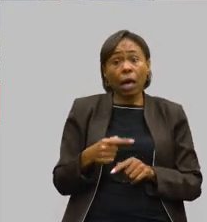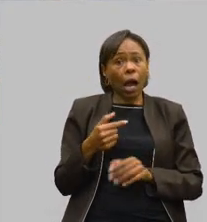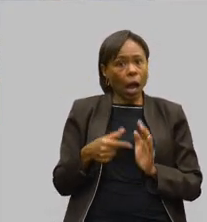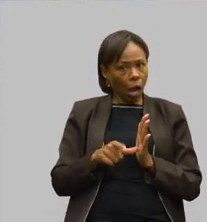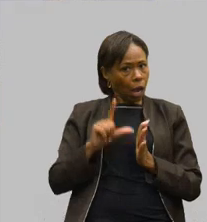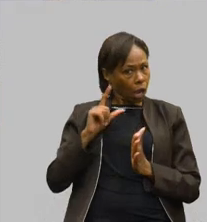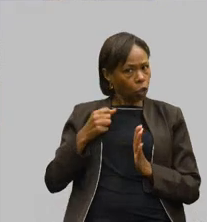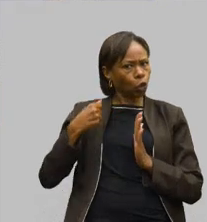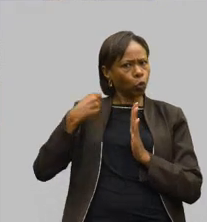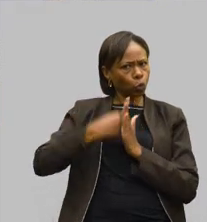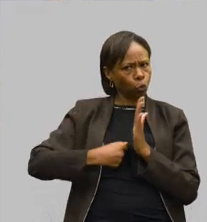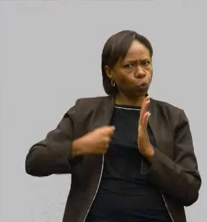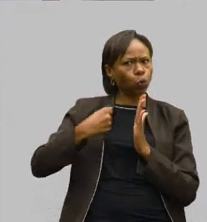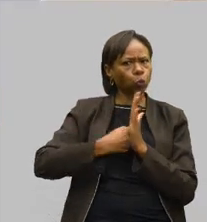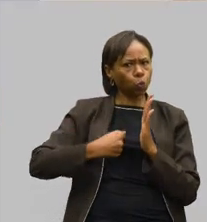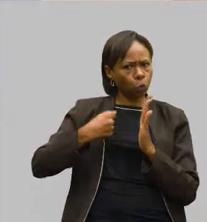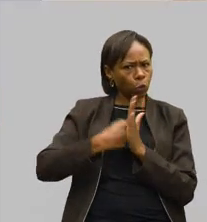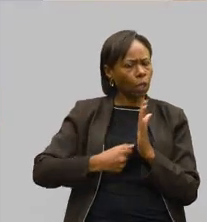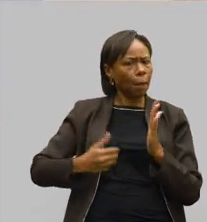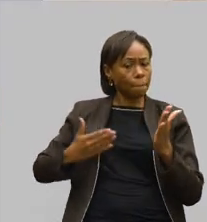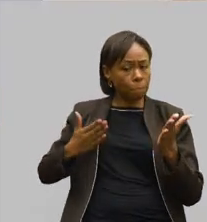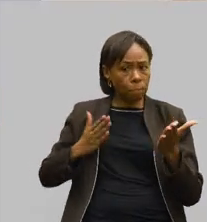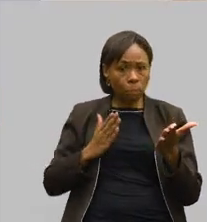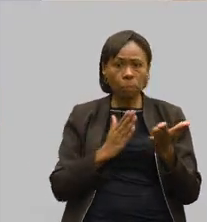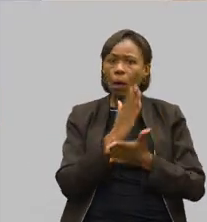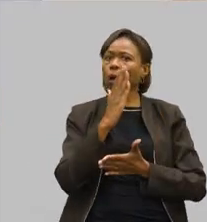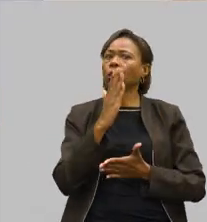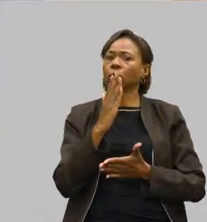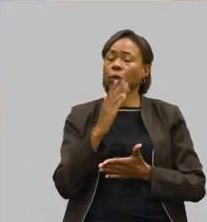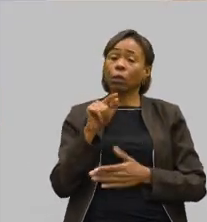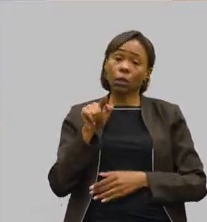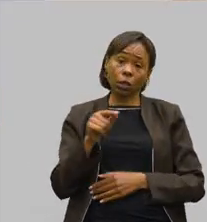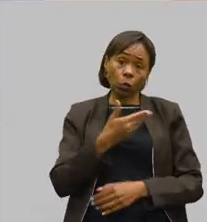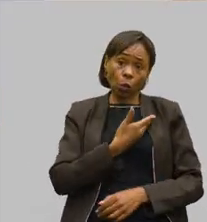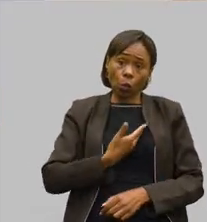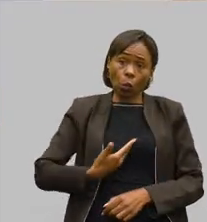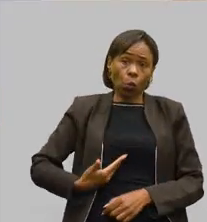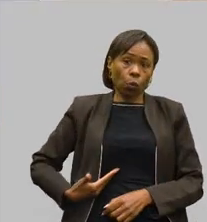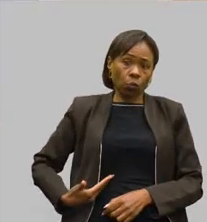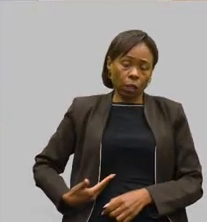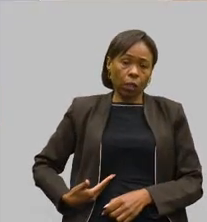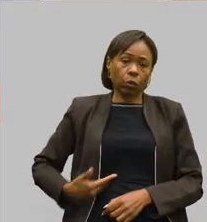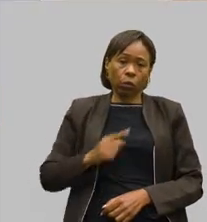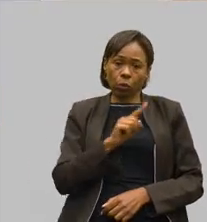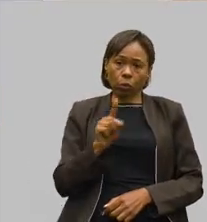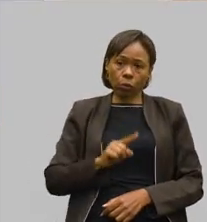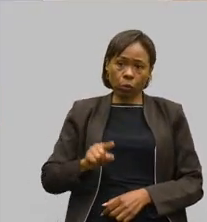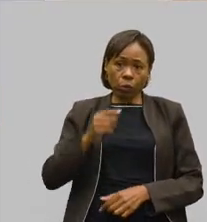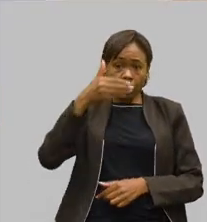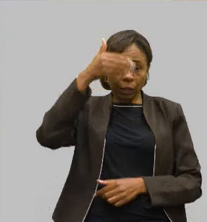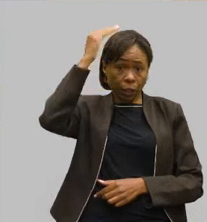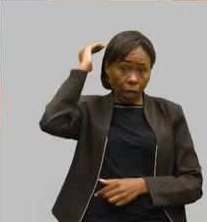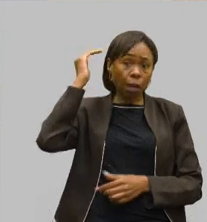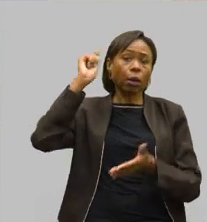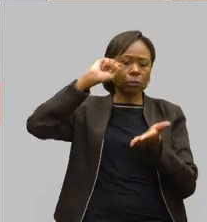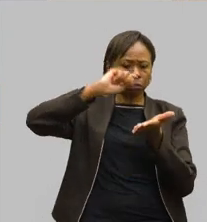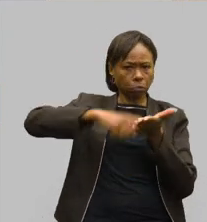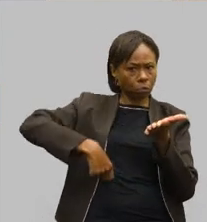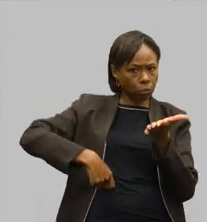para aprovar e o governo, o próprio governo, o governador Romeu Zema, ele sancionou a lei.